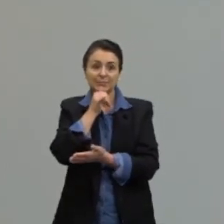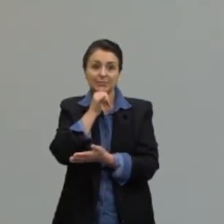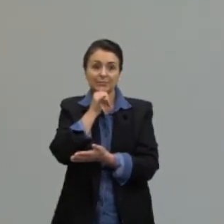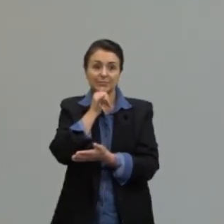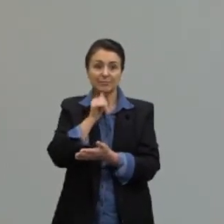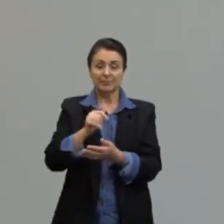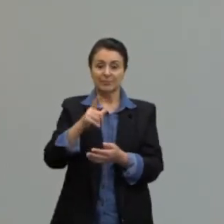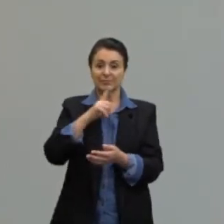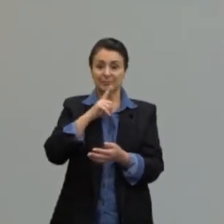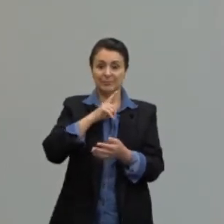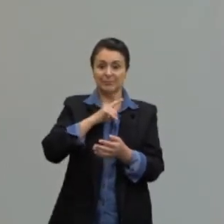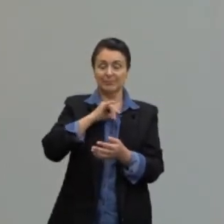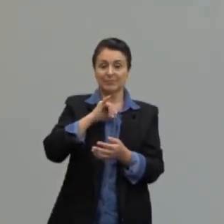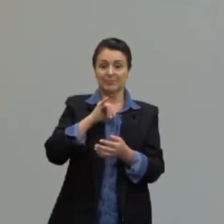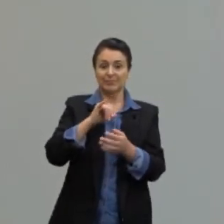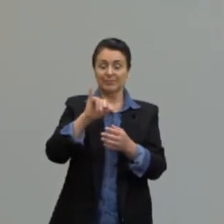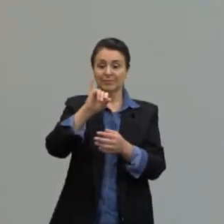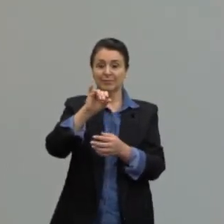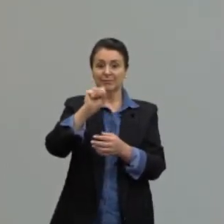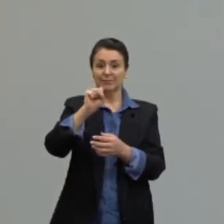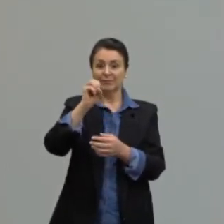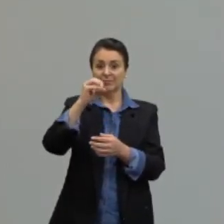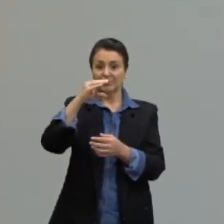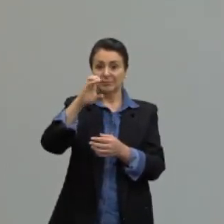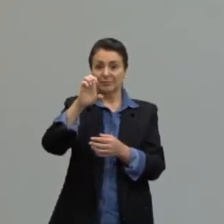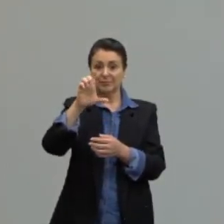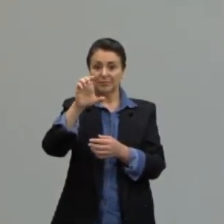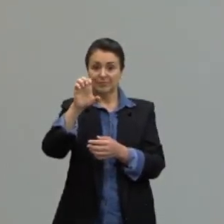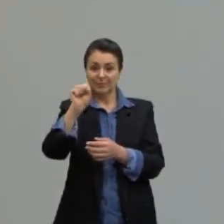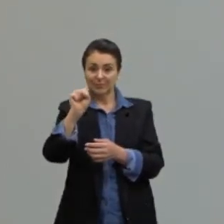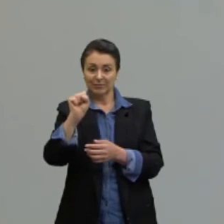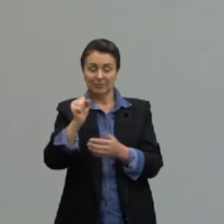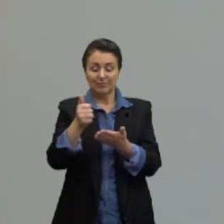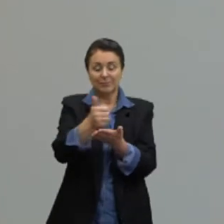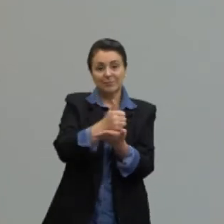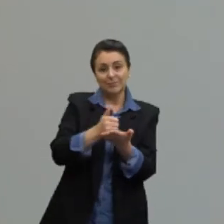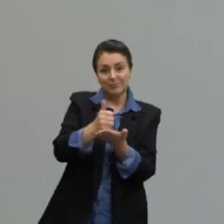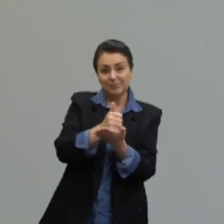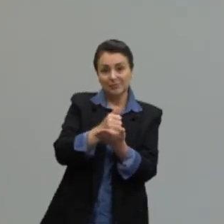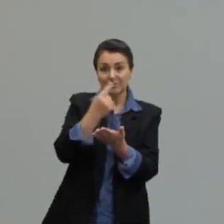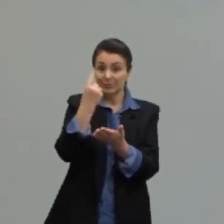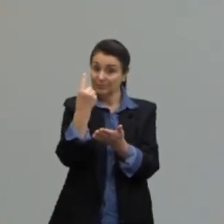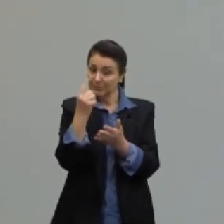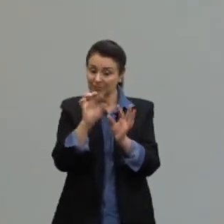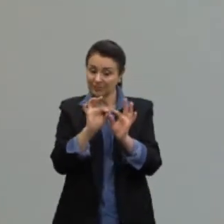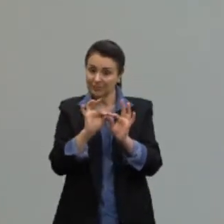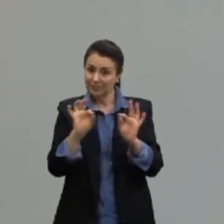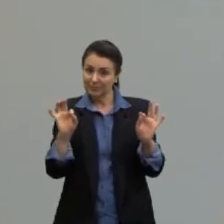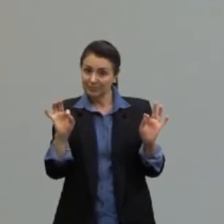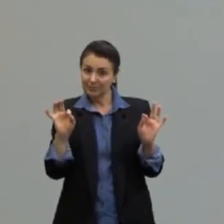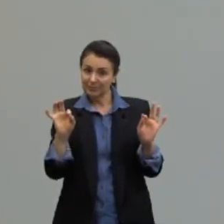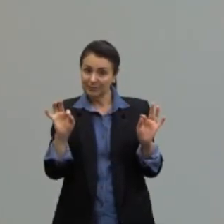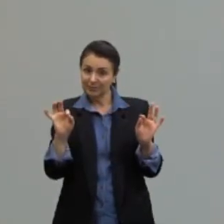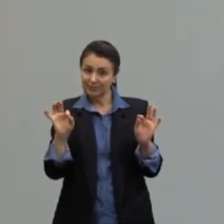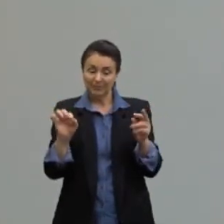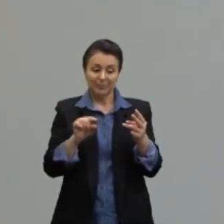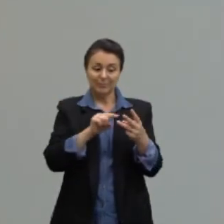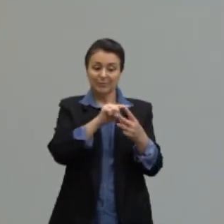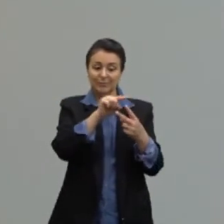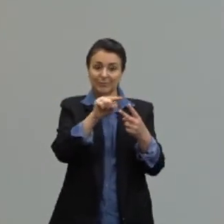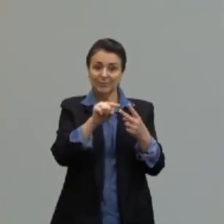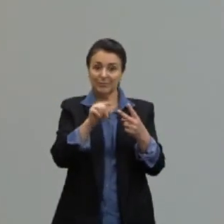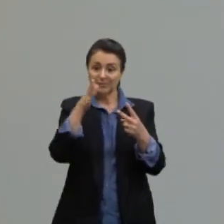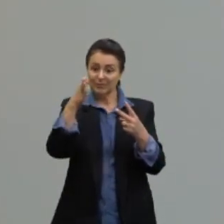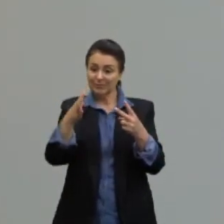se para eles ele é isósceles, então esse aqui tem a base de uma medida e os seus dois lados